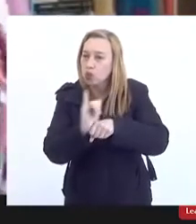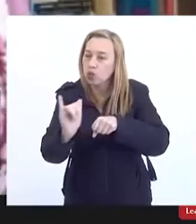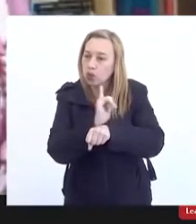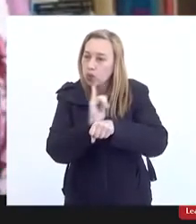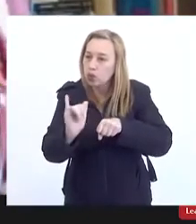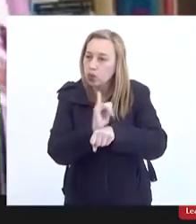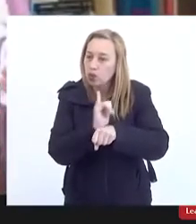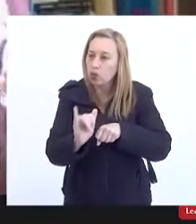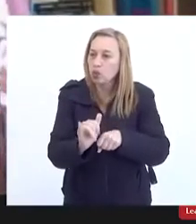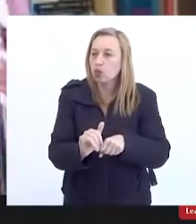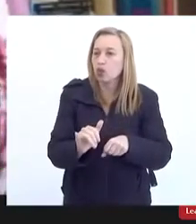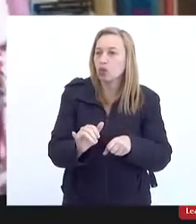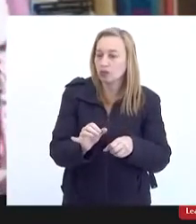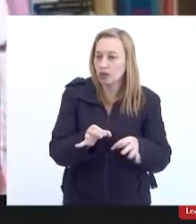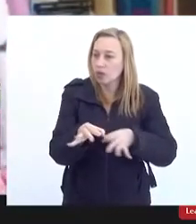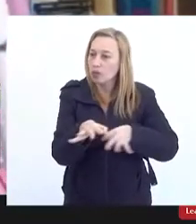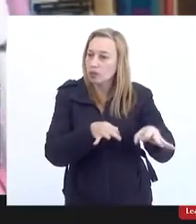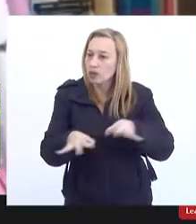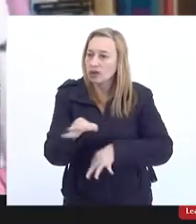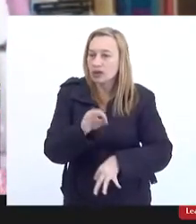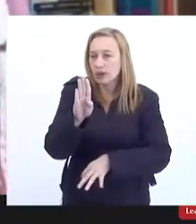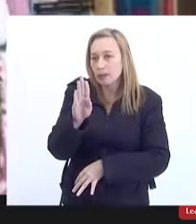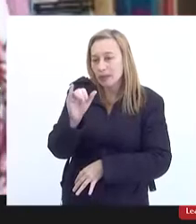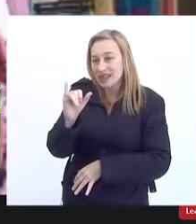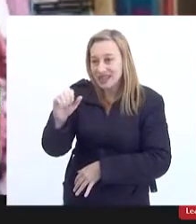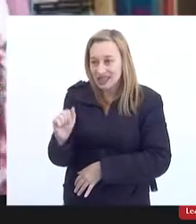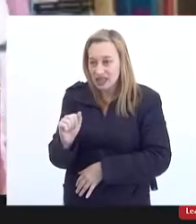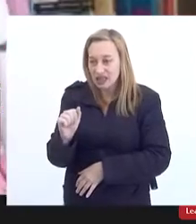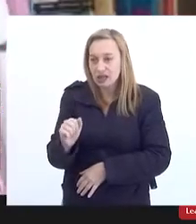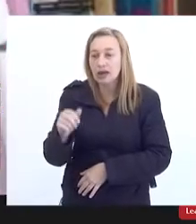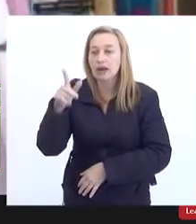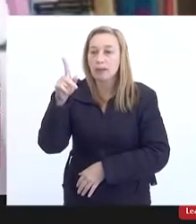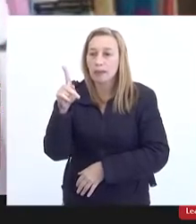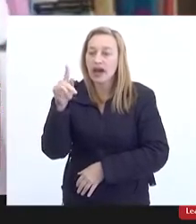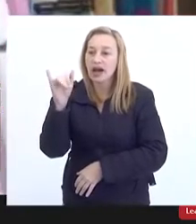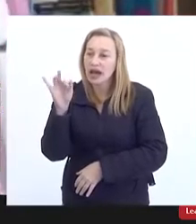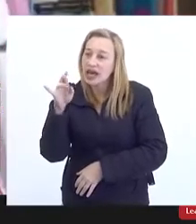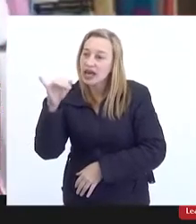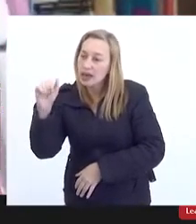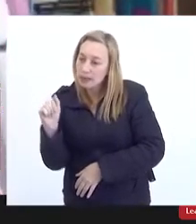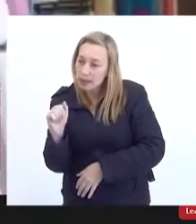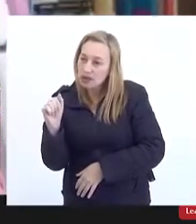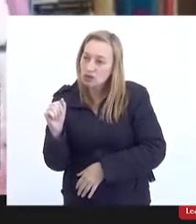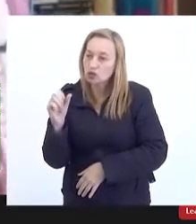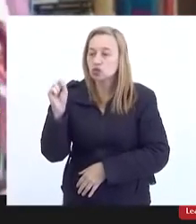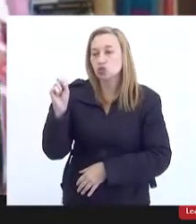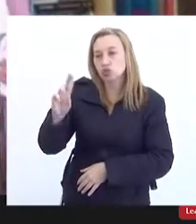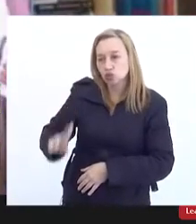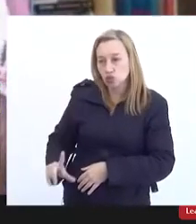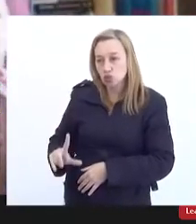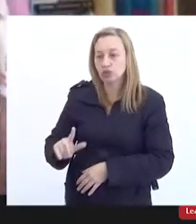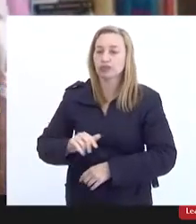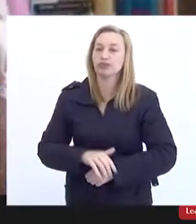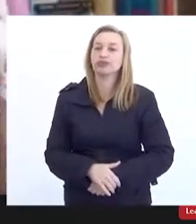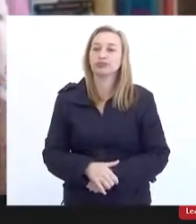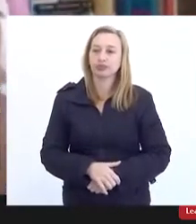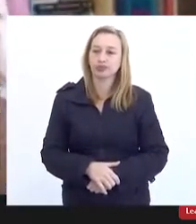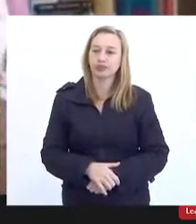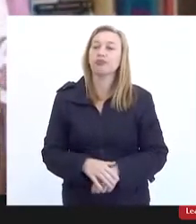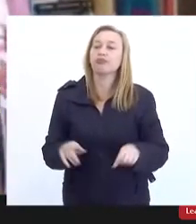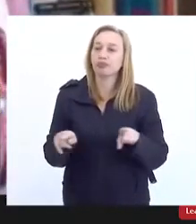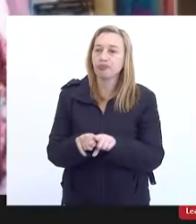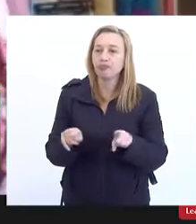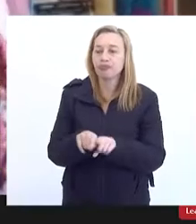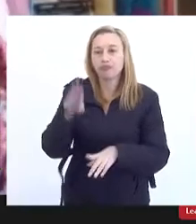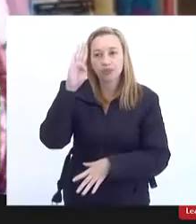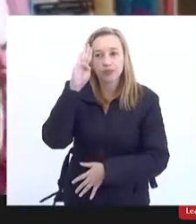daqueles municípios, no caso ali, a bacia do Paraíba do Sul, e também com o plano estadual de bacia. Também